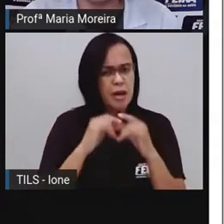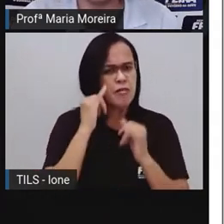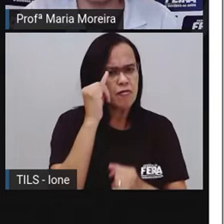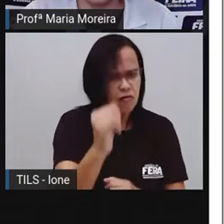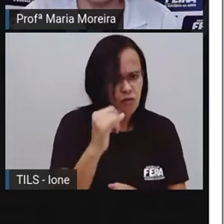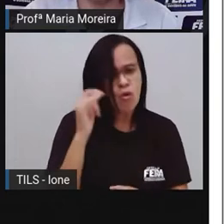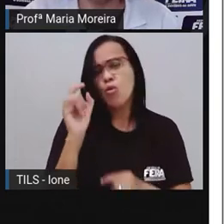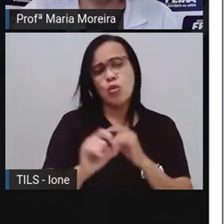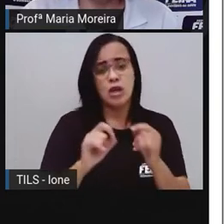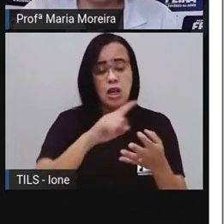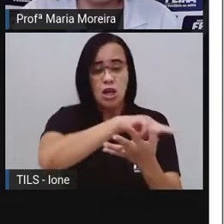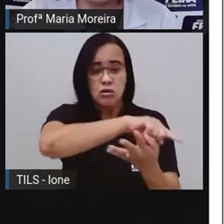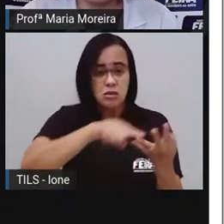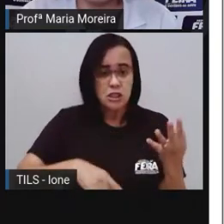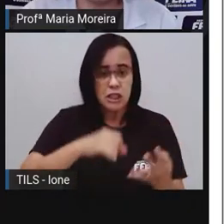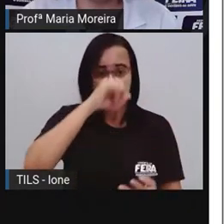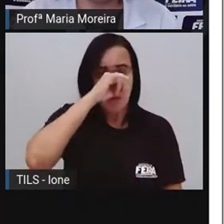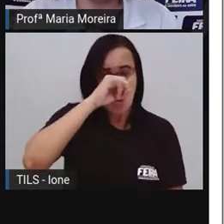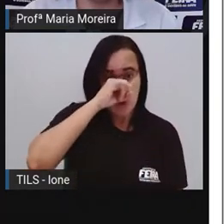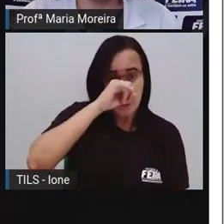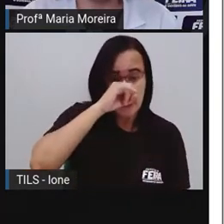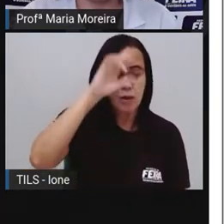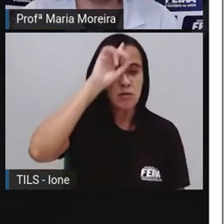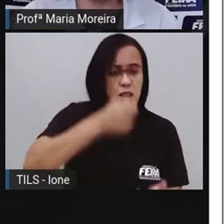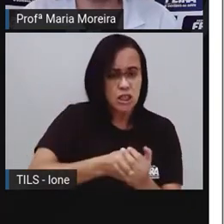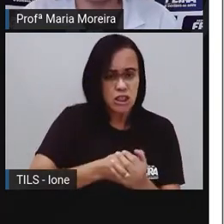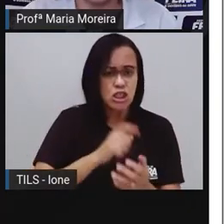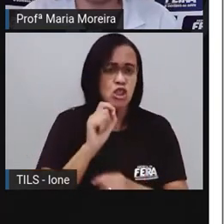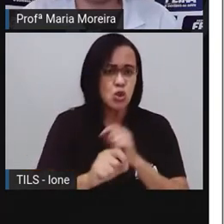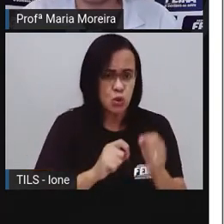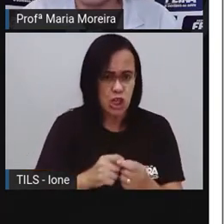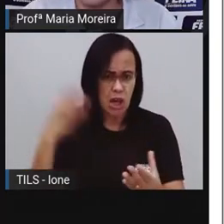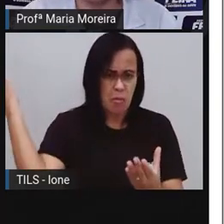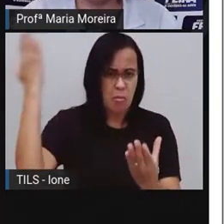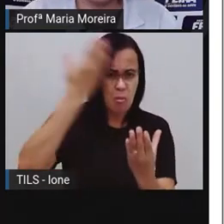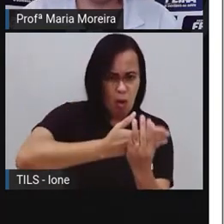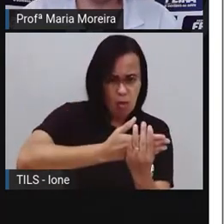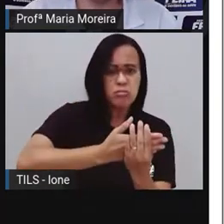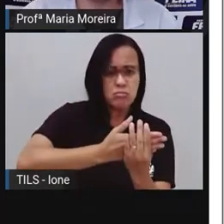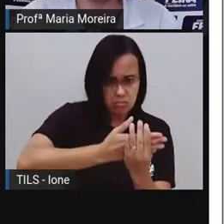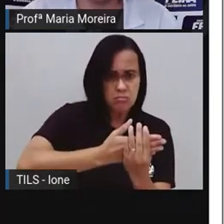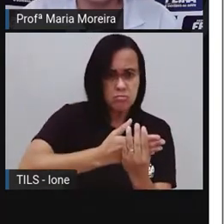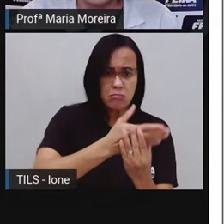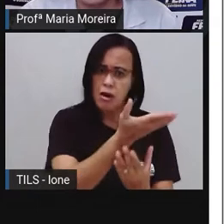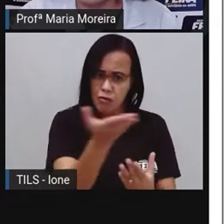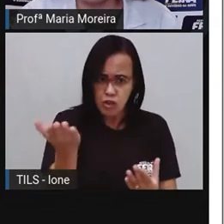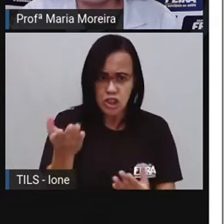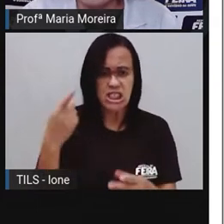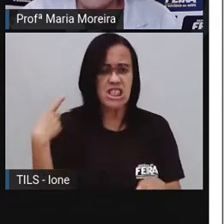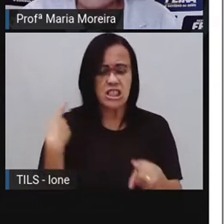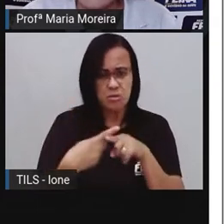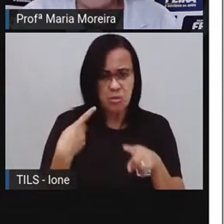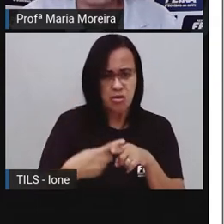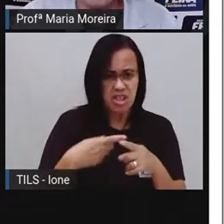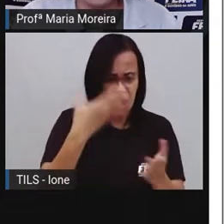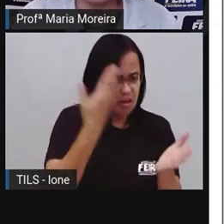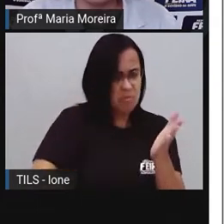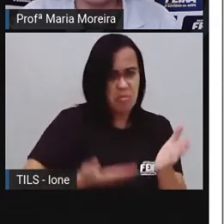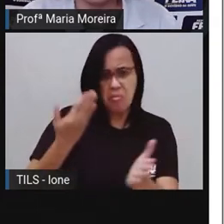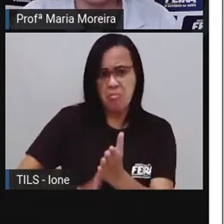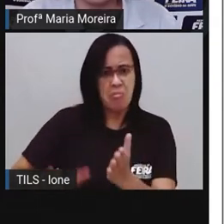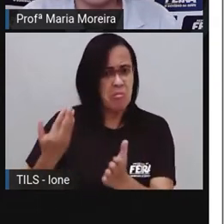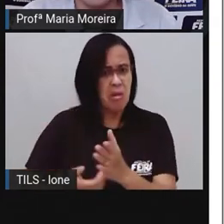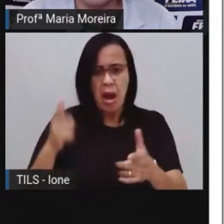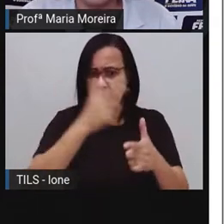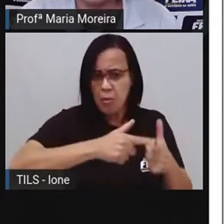companhia limitada estão firmemente decididos a processá-lo por perdas e danos. A oferta